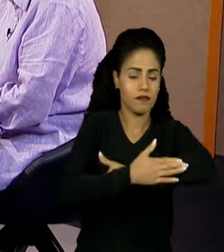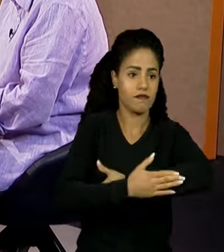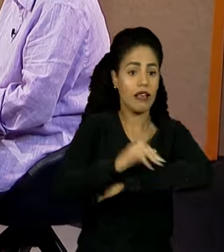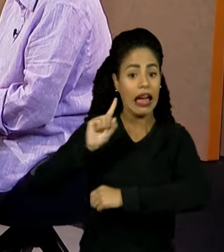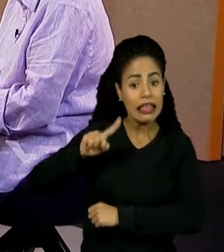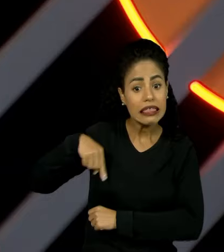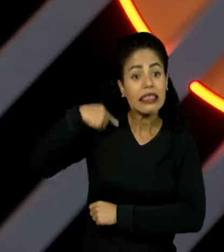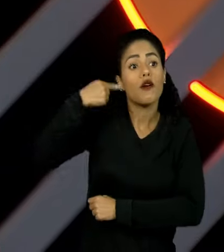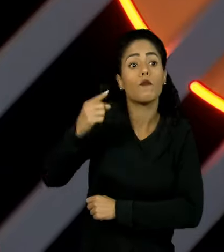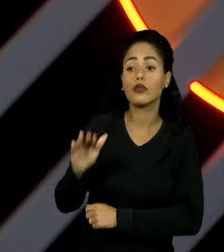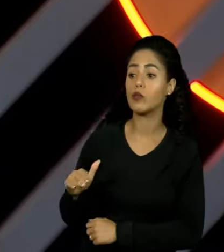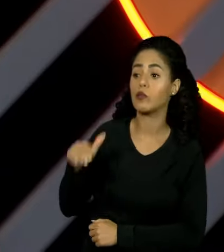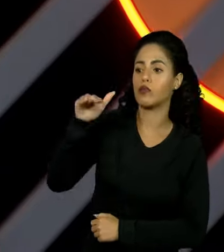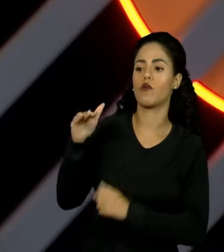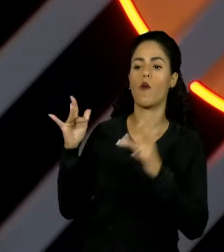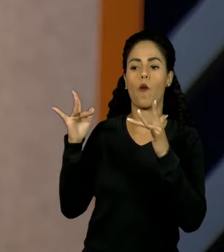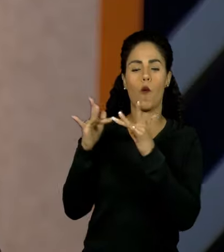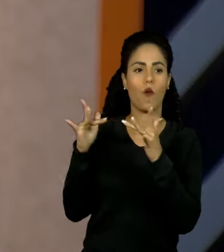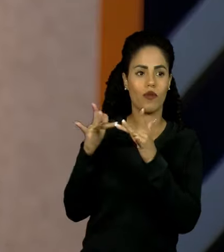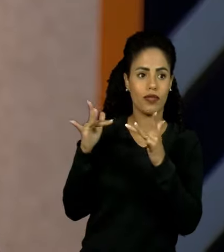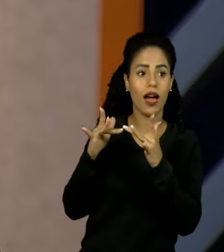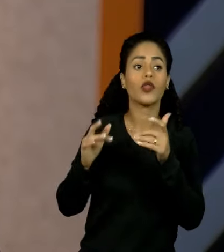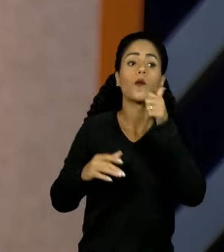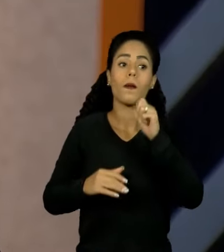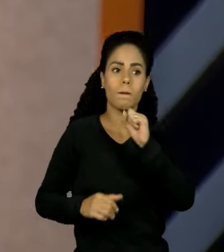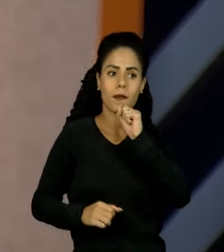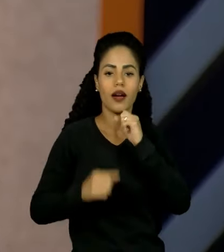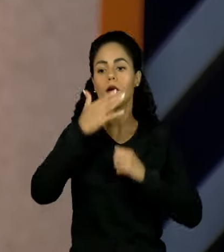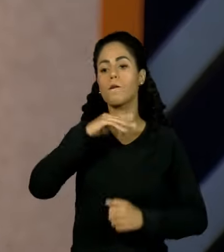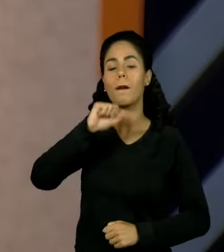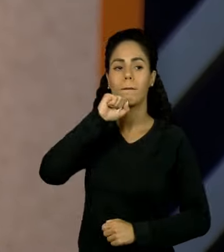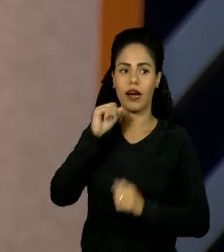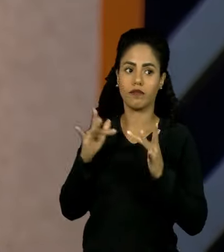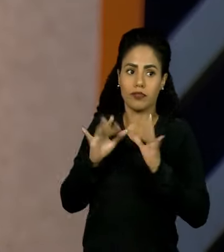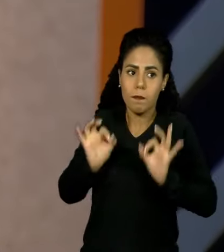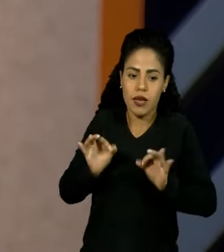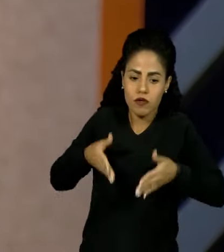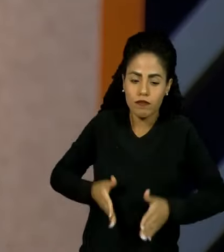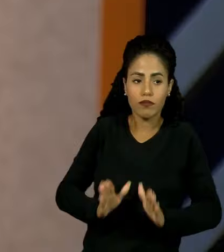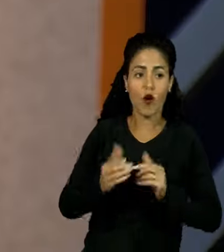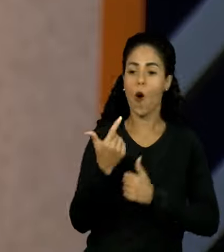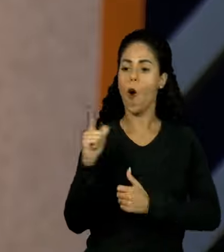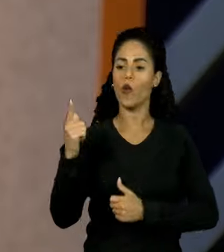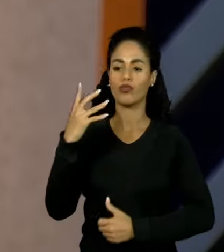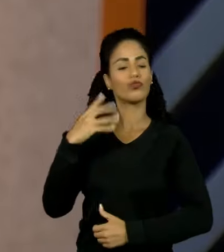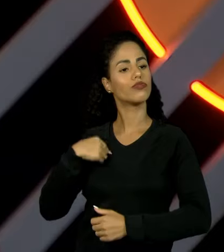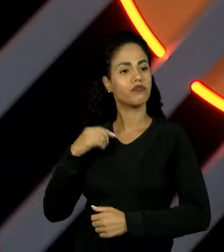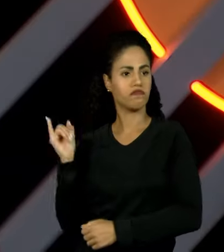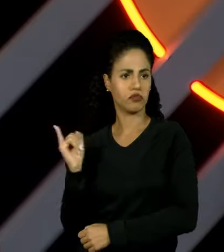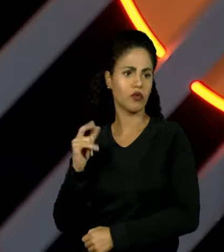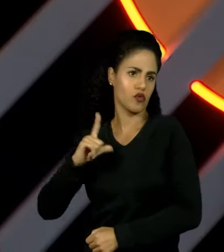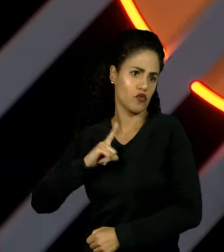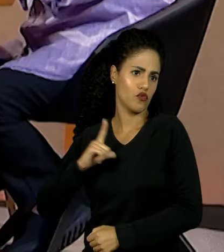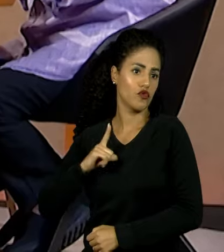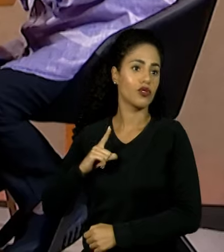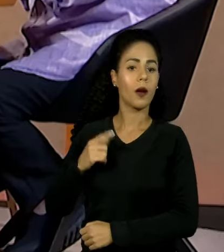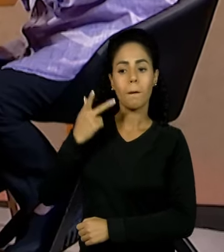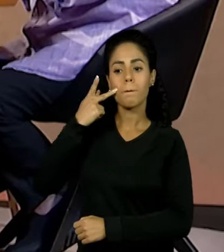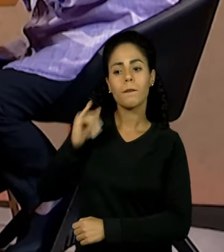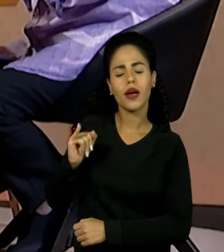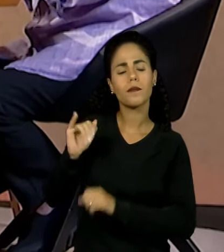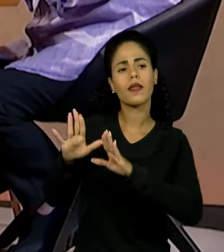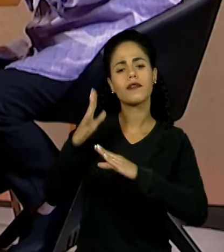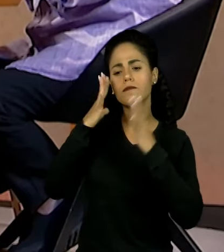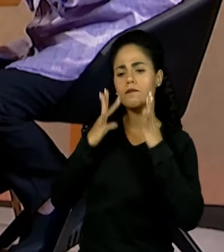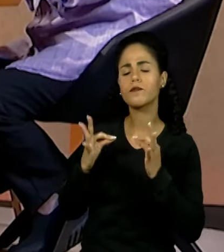biológica. E aos 17, o meu pai. Conheci outros irmãos por parte do meu pai. Mas uma coisa que me chamou